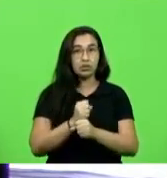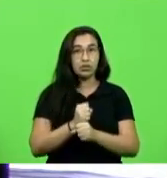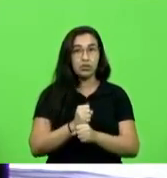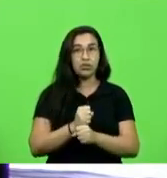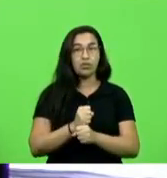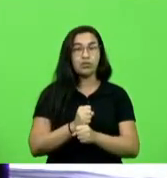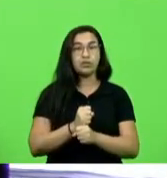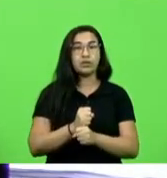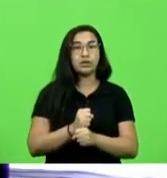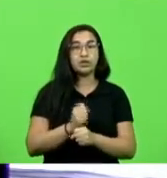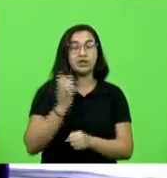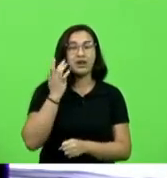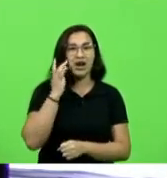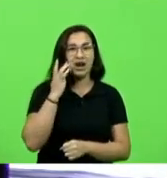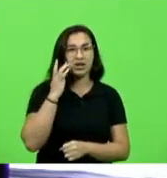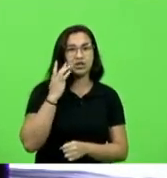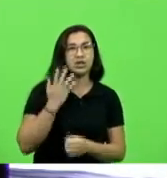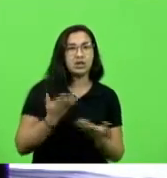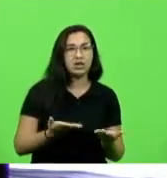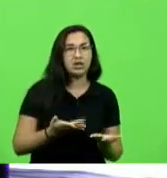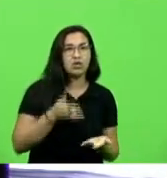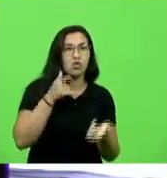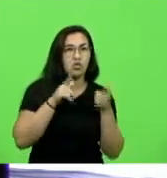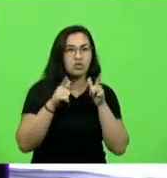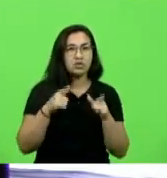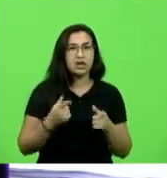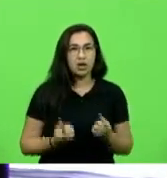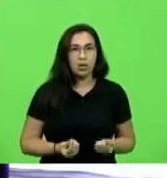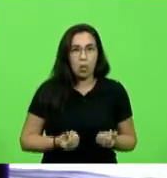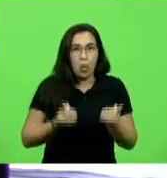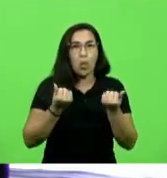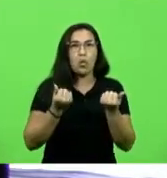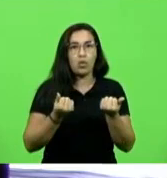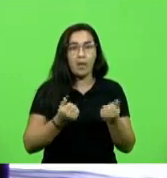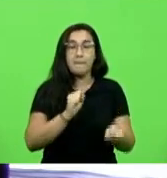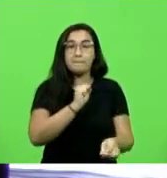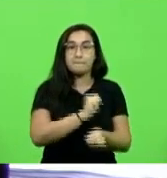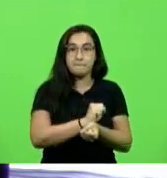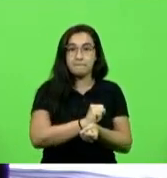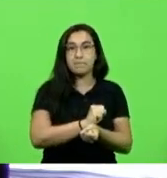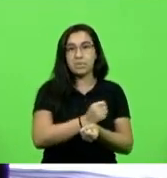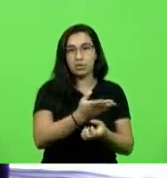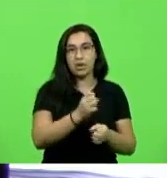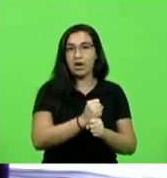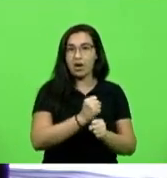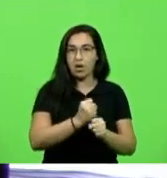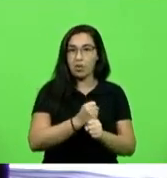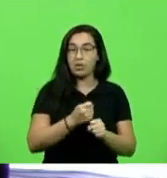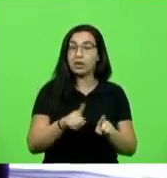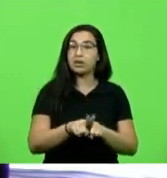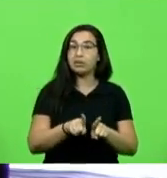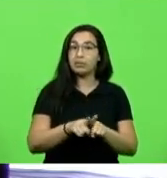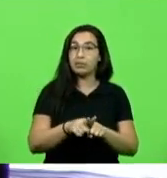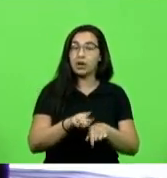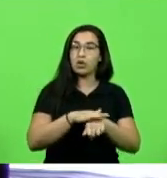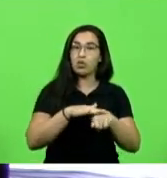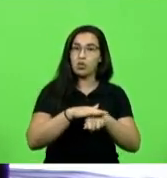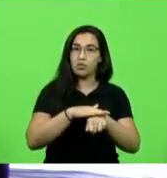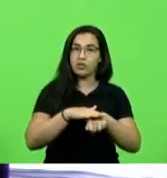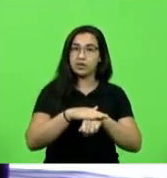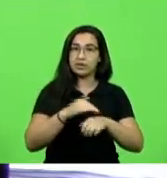suspeita de superfaturamento mandou parar a obra conversei ontem também com o secretário de